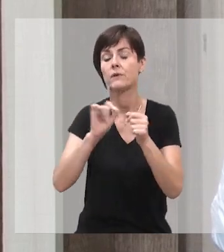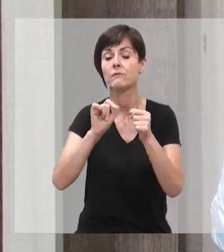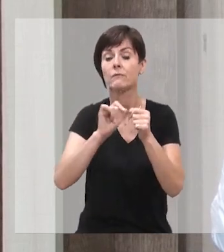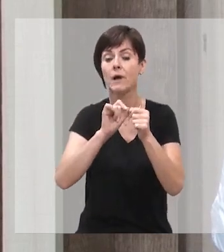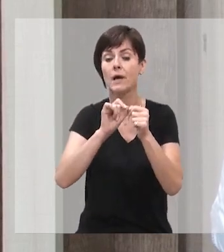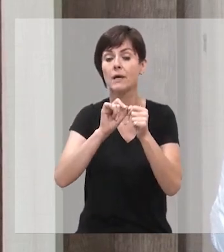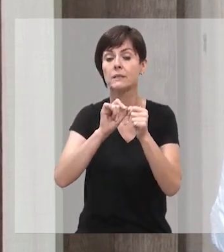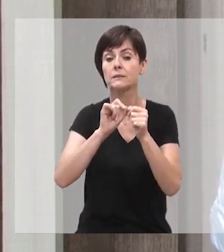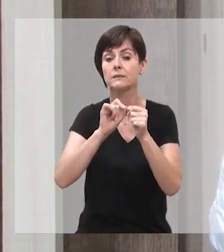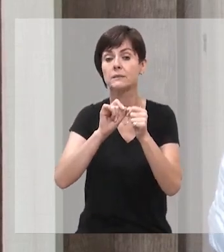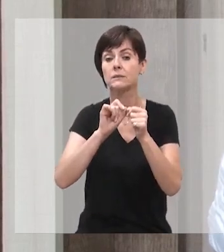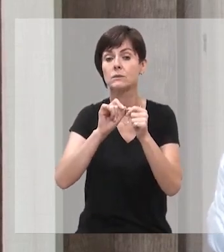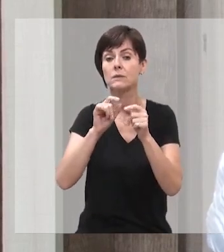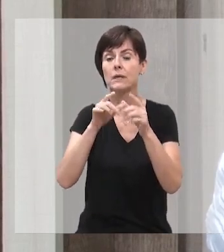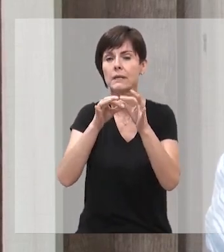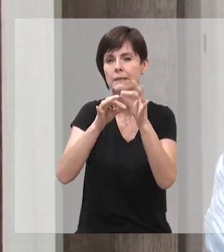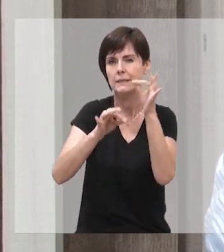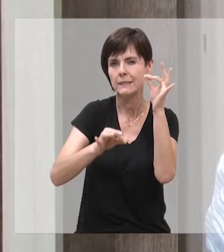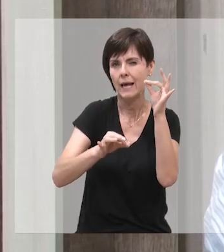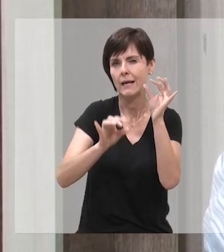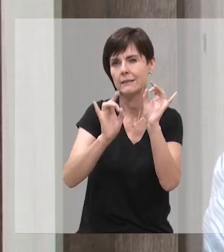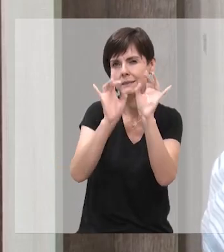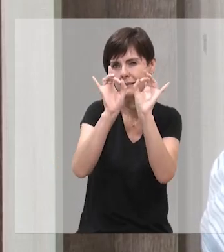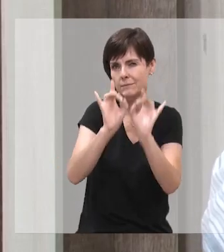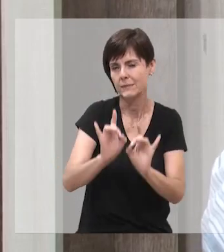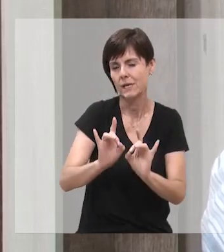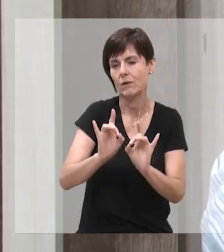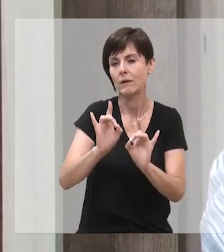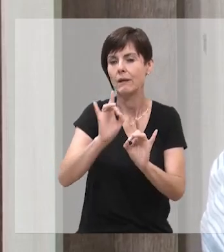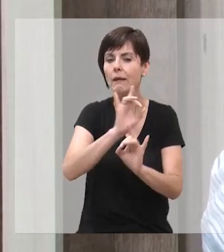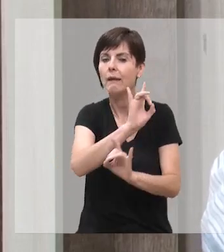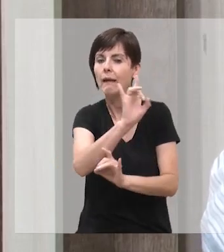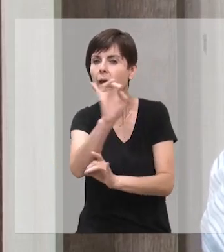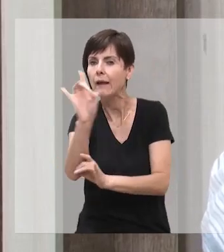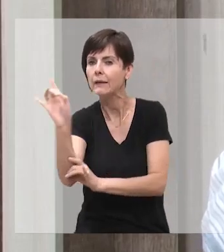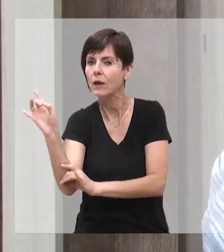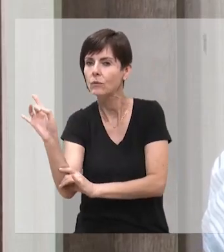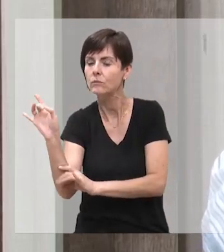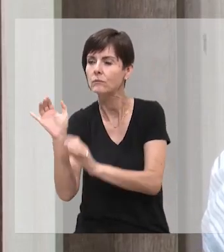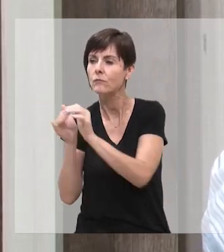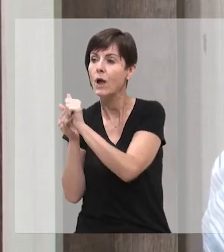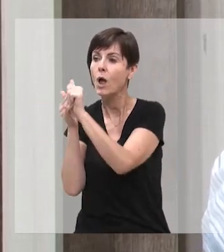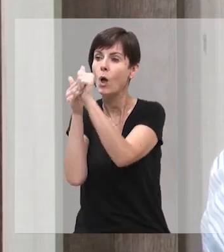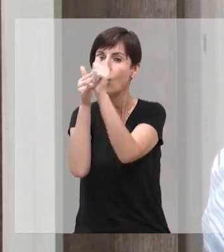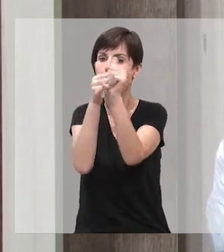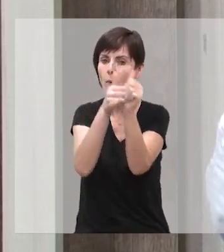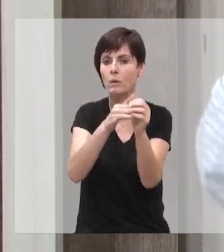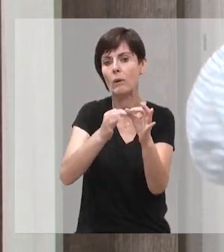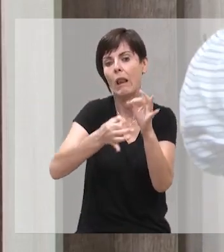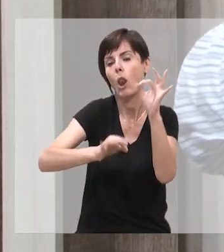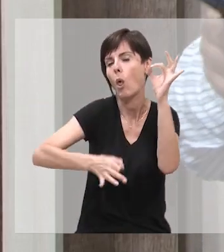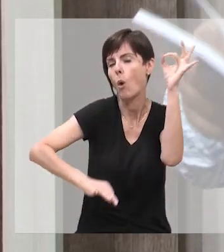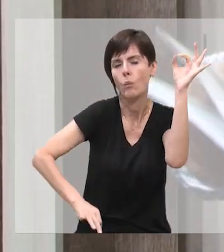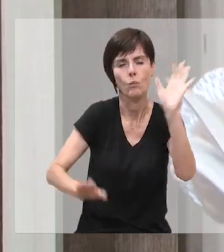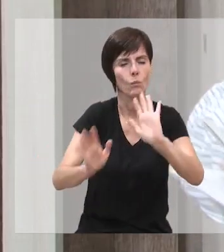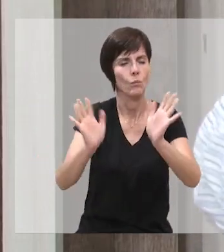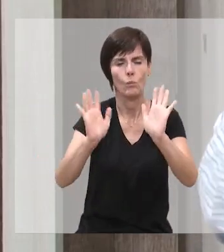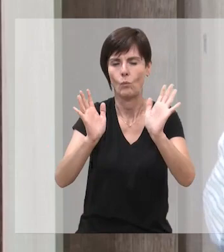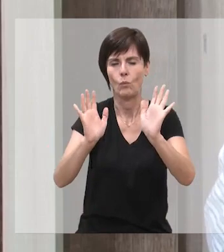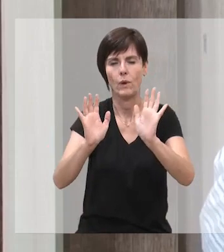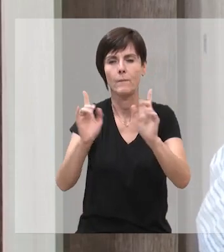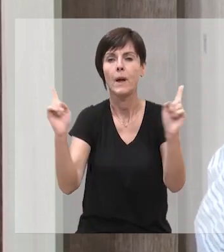estabelecem peculiaridades daquele recorte, de modo que cada conto vai nessa linha, não é aquele conto longo, com